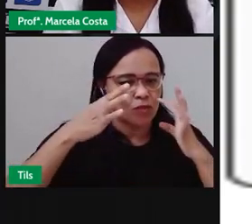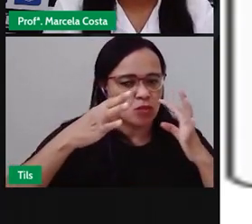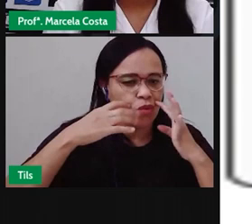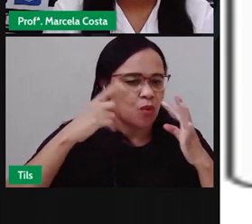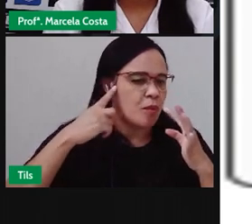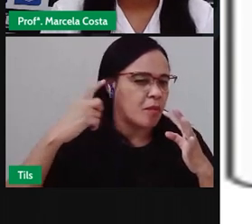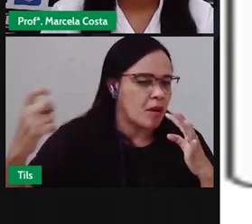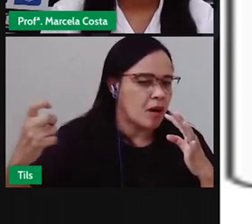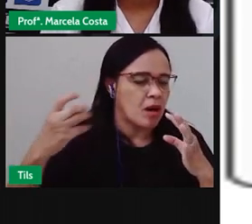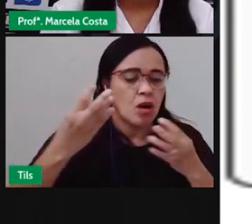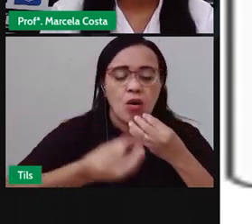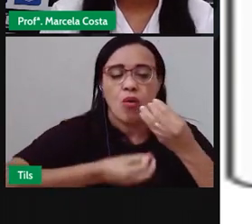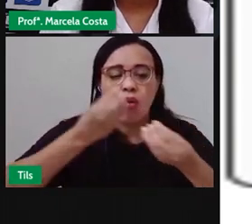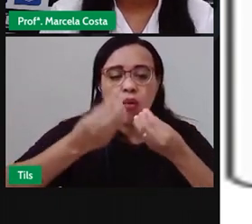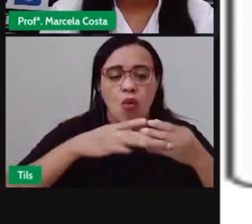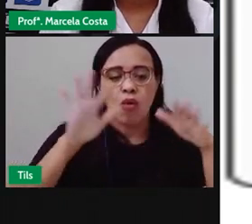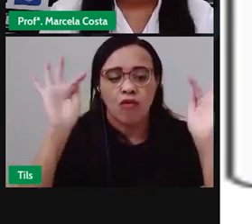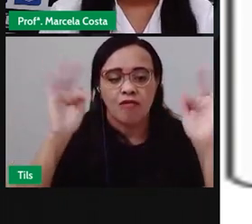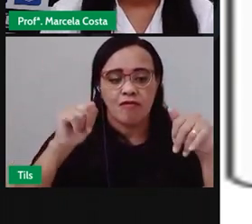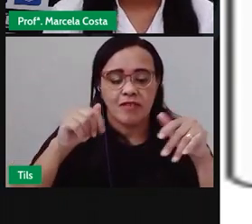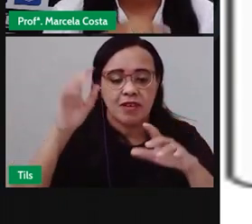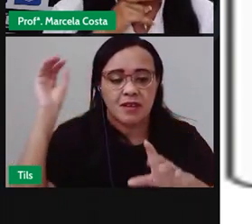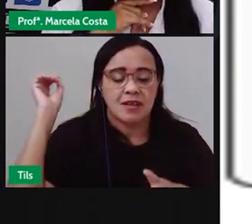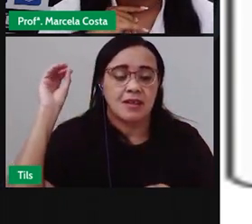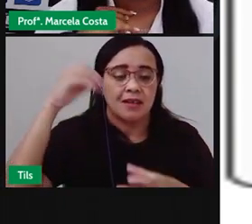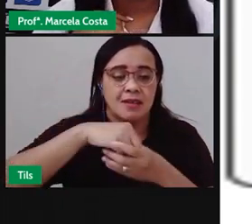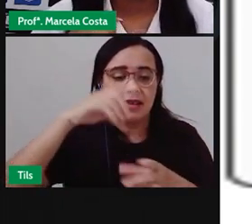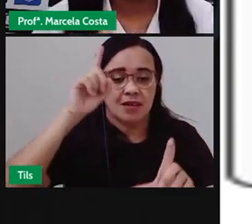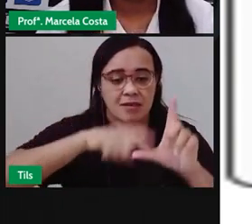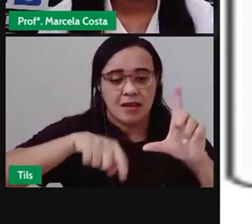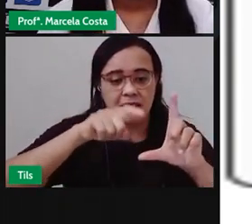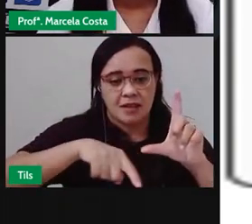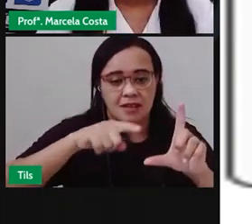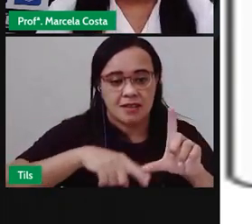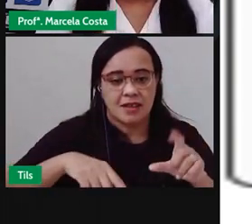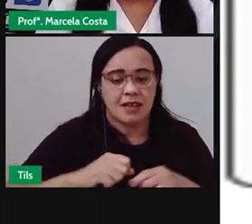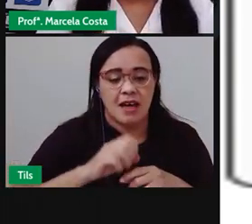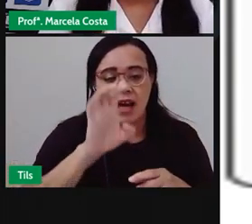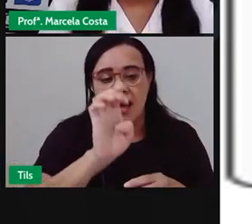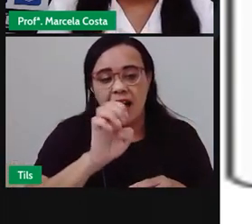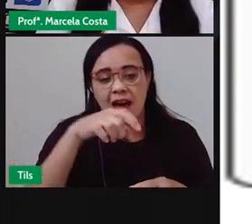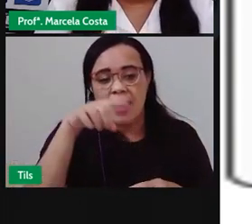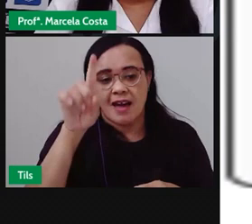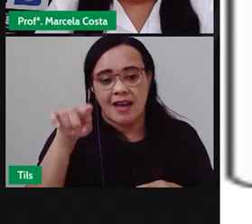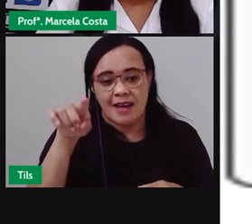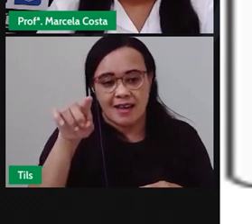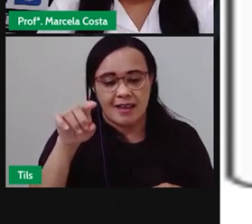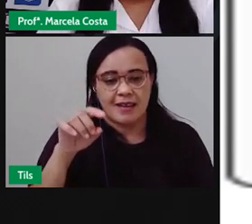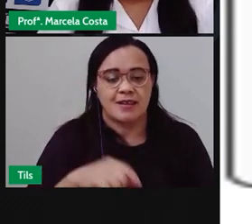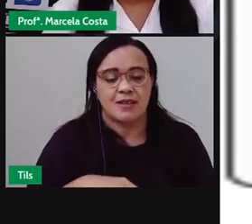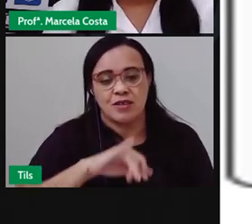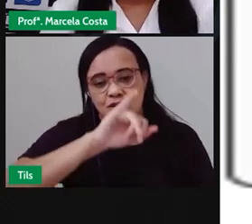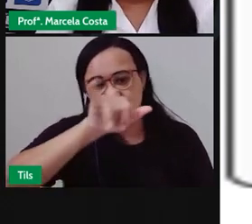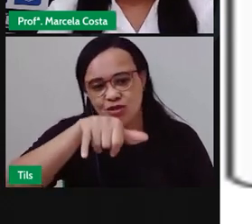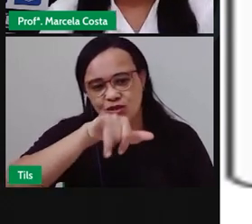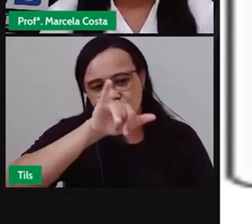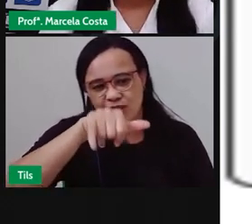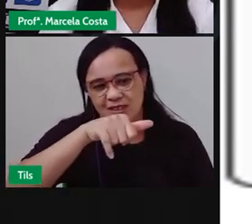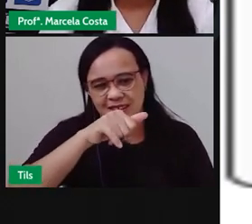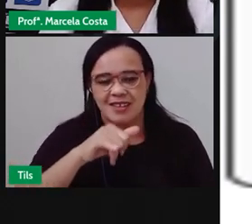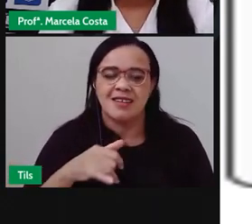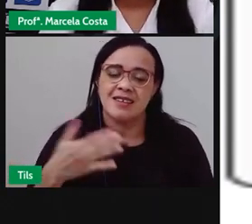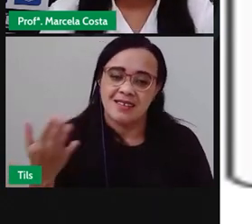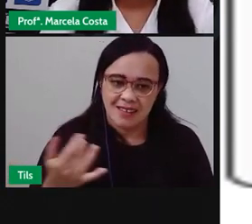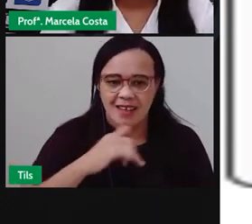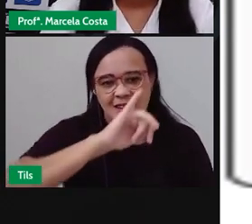terminação de som parecida Né? Que é essa entonação no E Olha aqui agora O J J